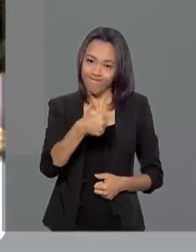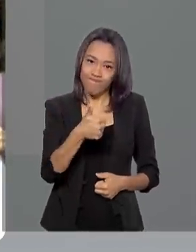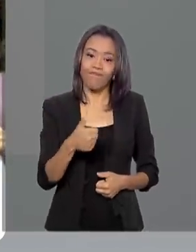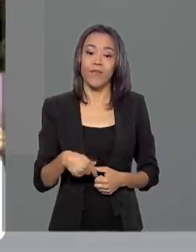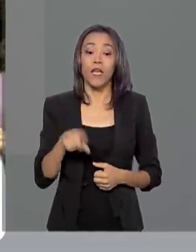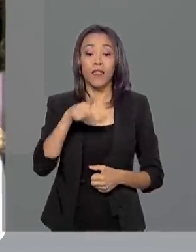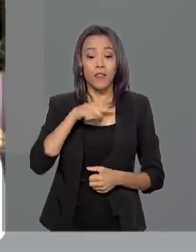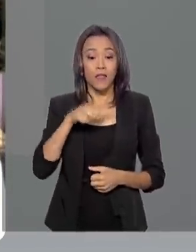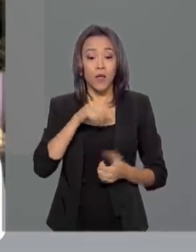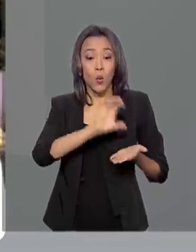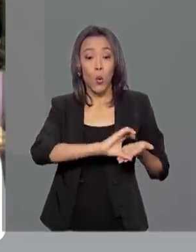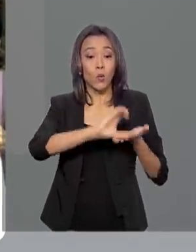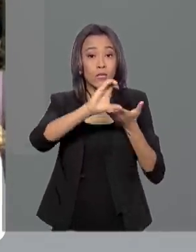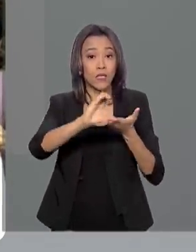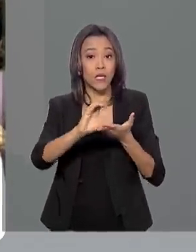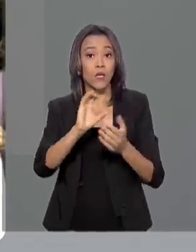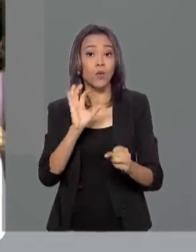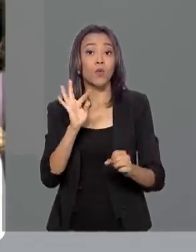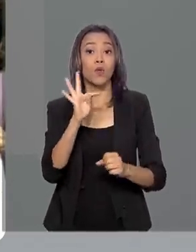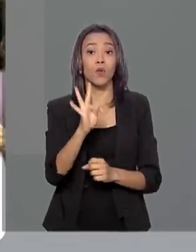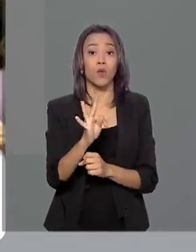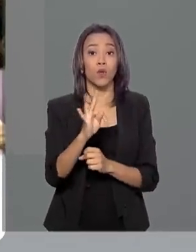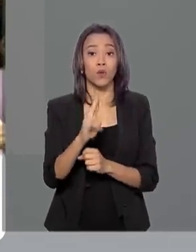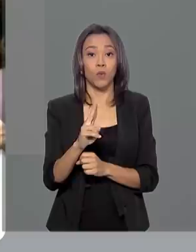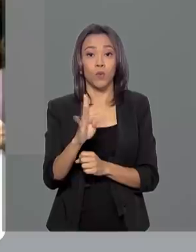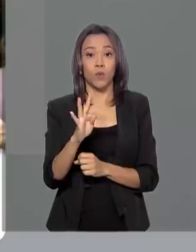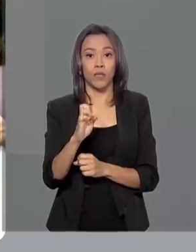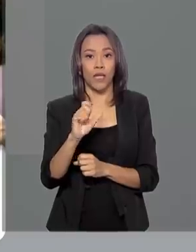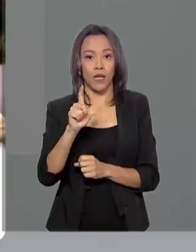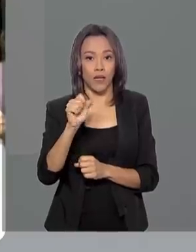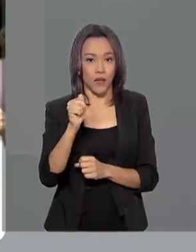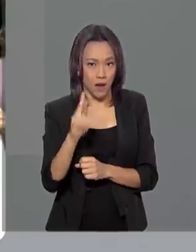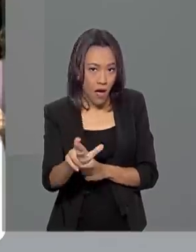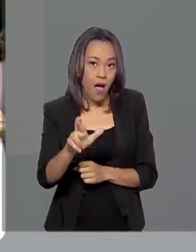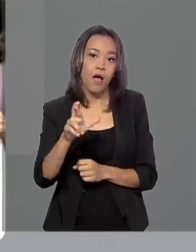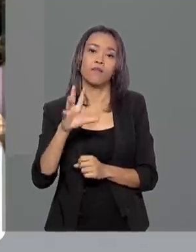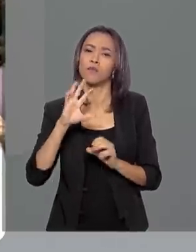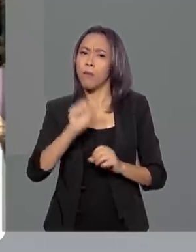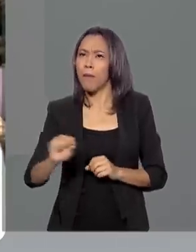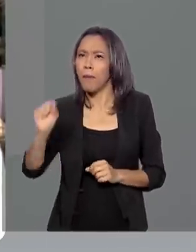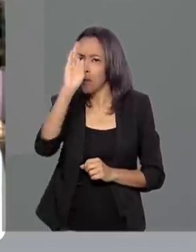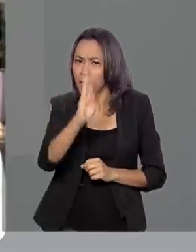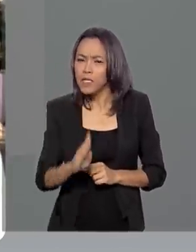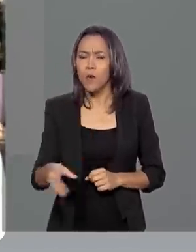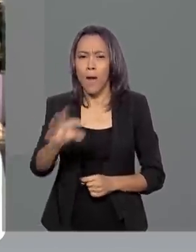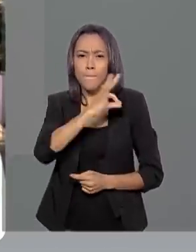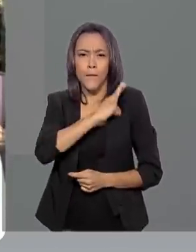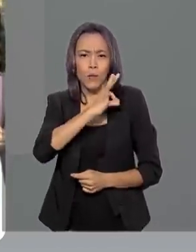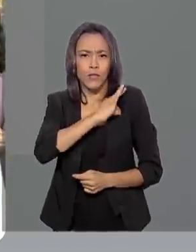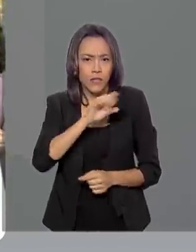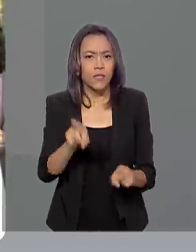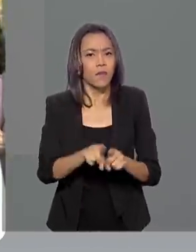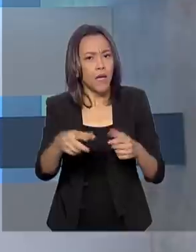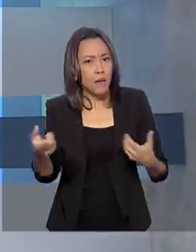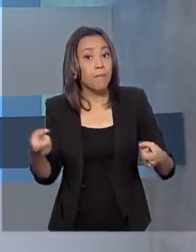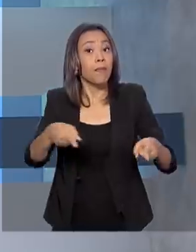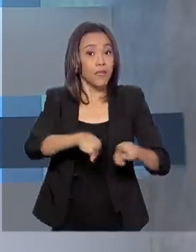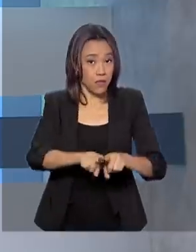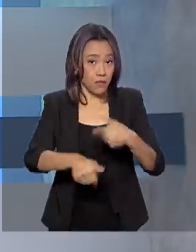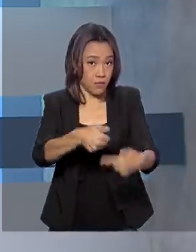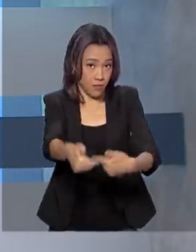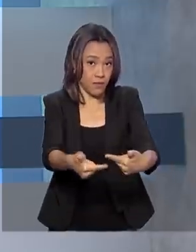Tutelar nosso está em todo o Brasil, onde tem carnaval, está lá o Conselho Tutelar, a Polícia Militar, o trabalho em parceria.